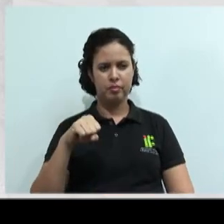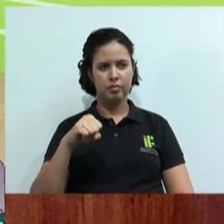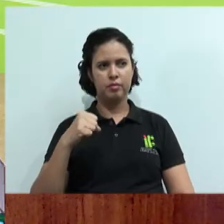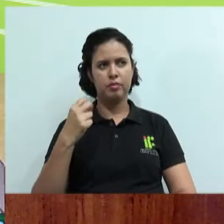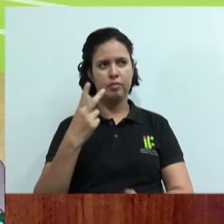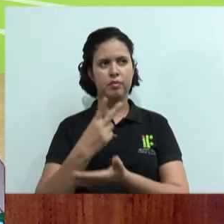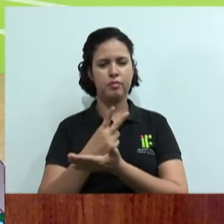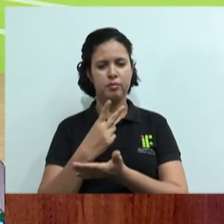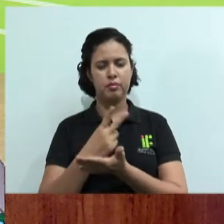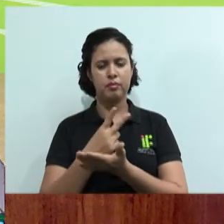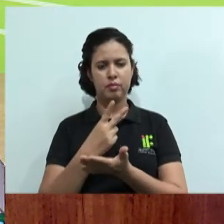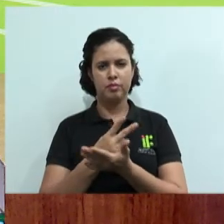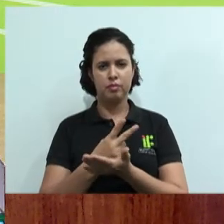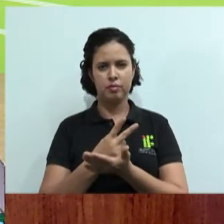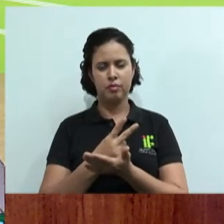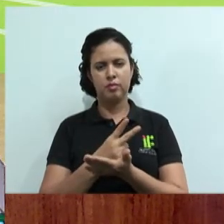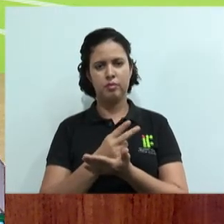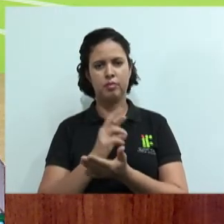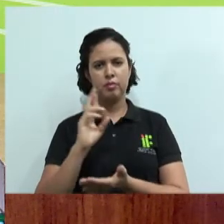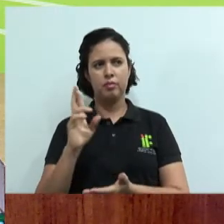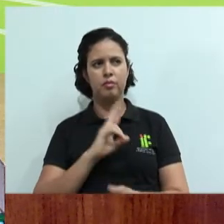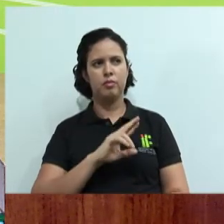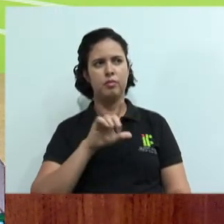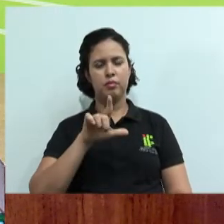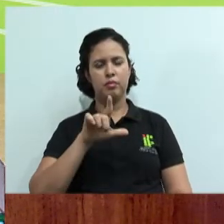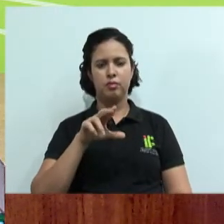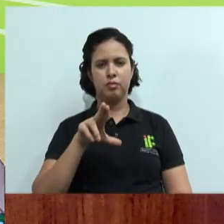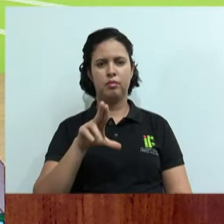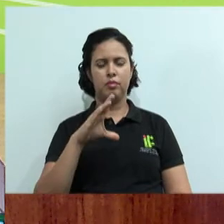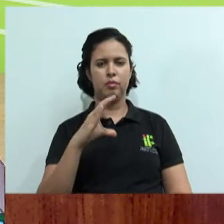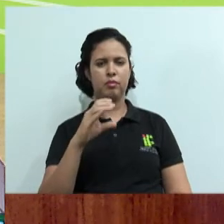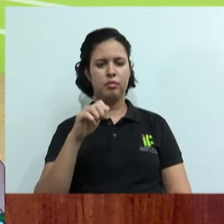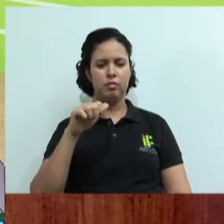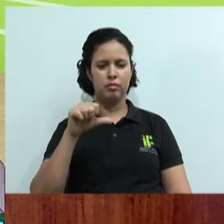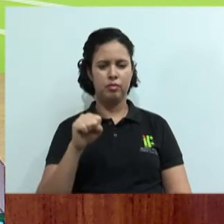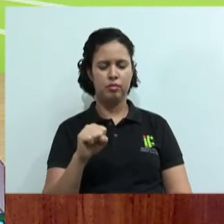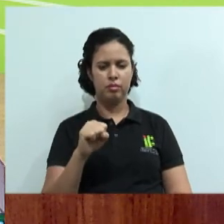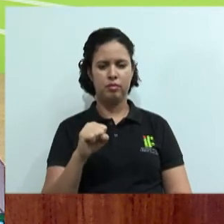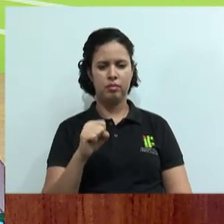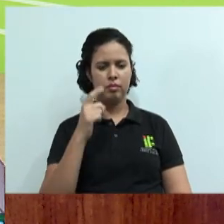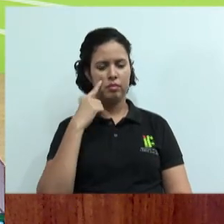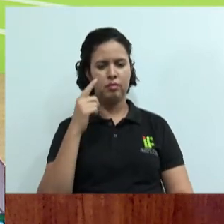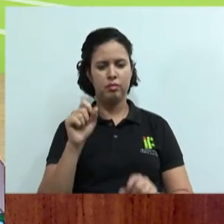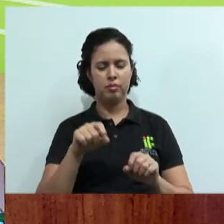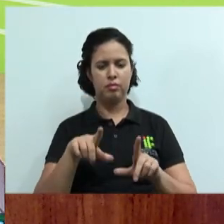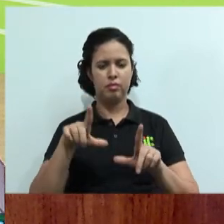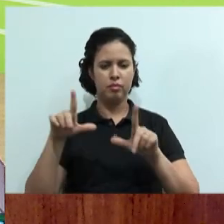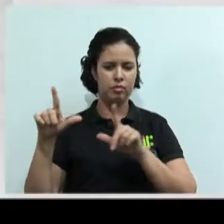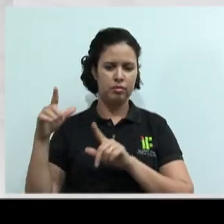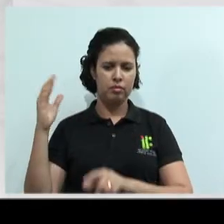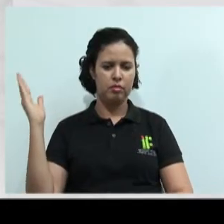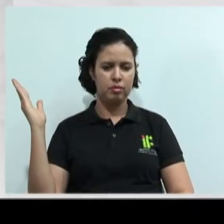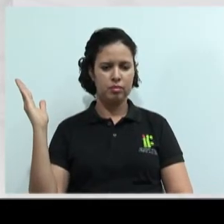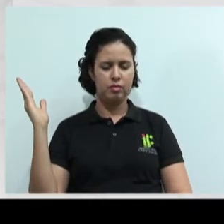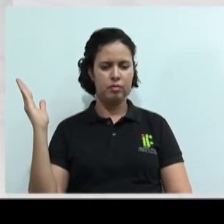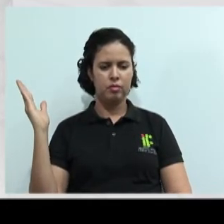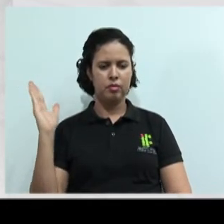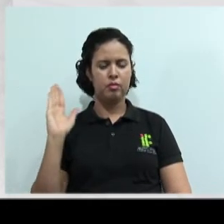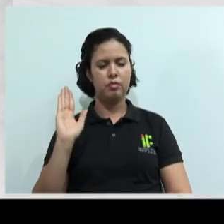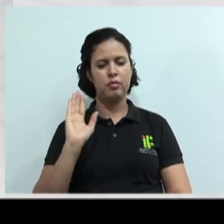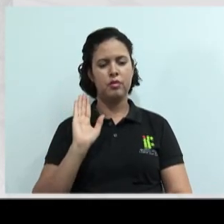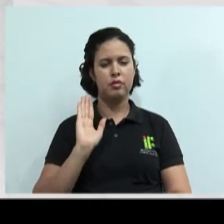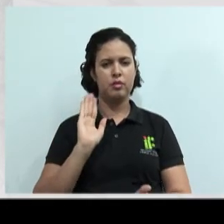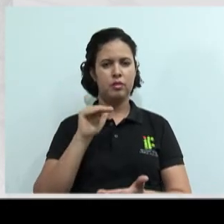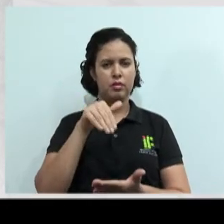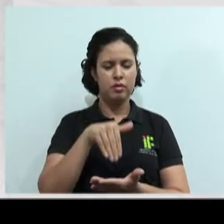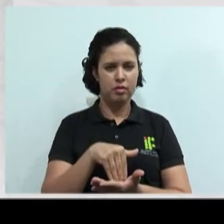continuar ainda aqui com a resposta do Lucas. Ele colocou muito bem, né? Mas eu quero até que coloque na tela aí as respostas, né? De A até a